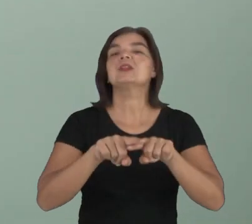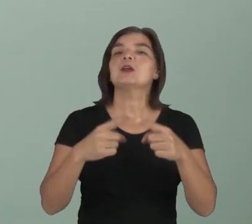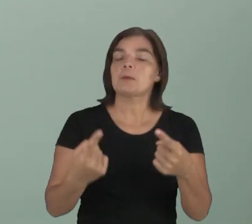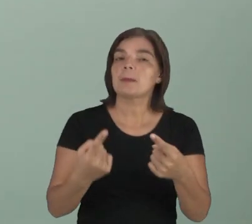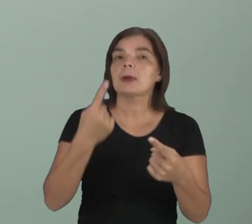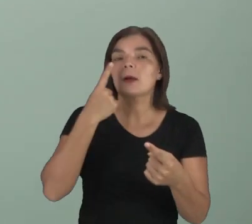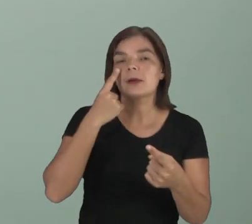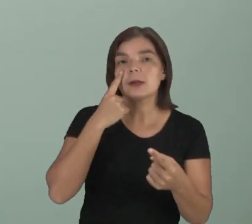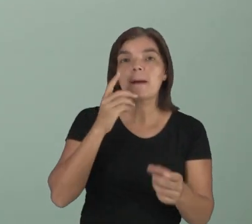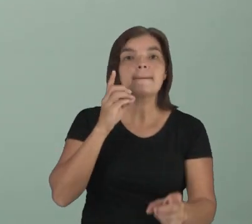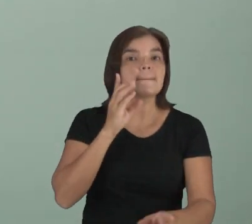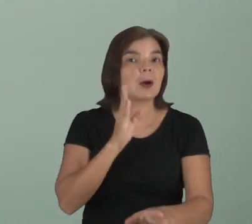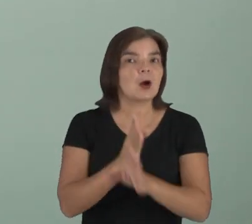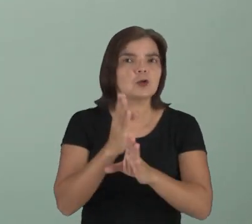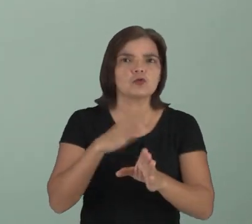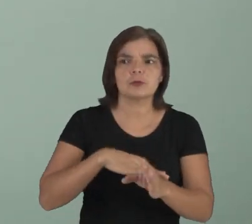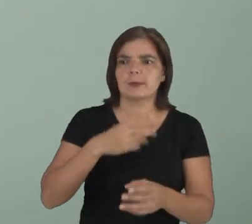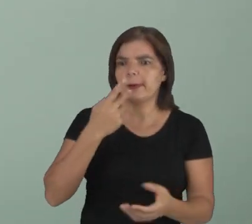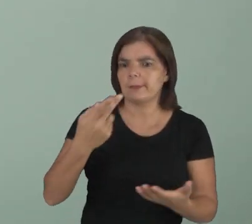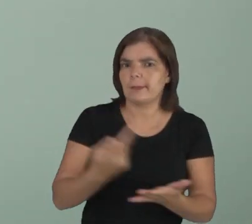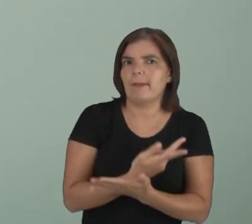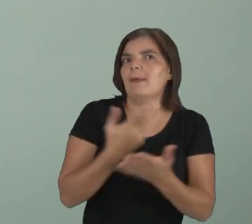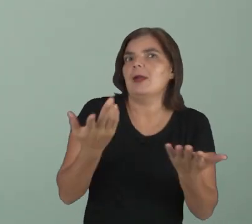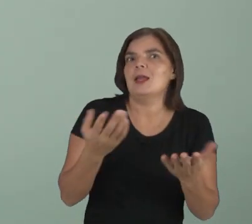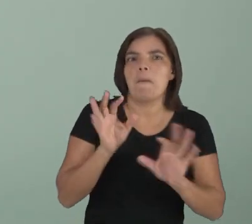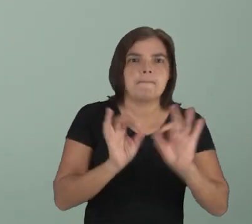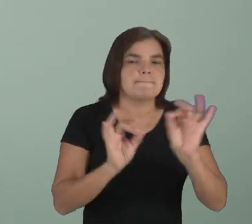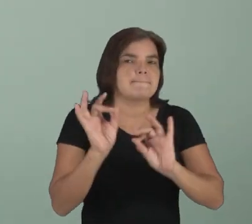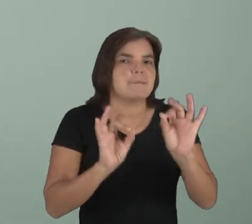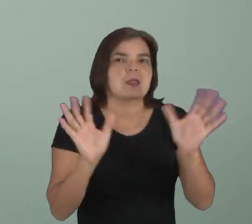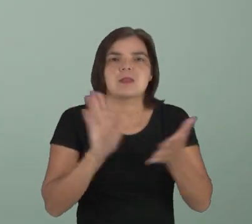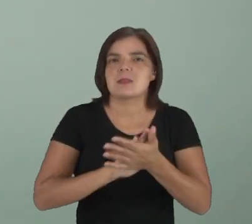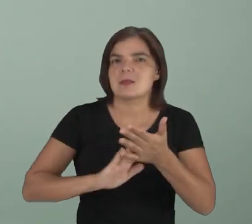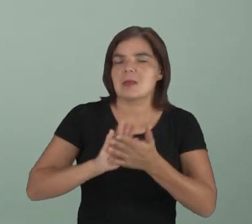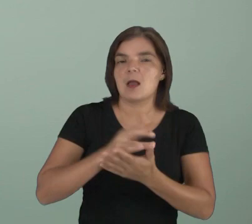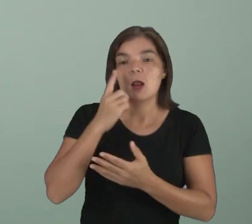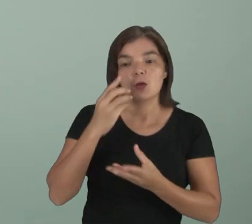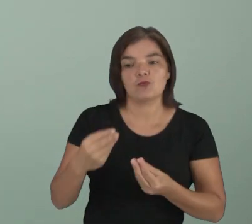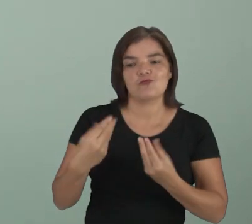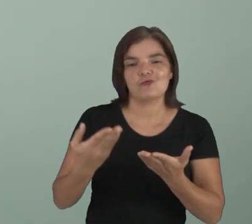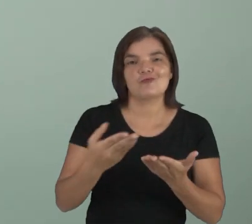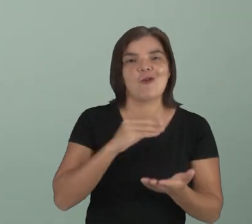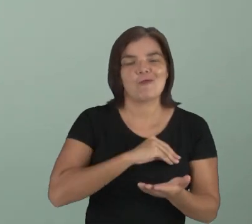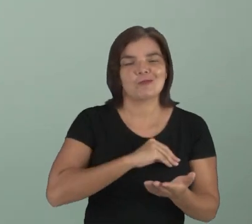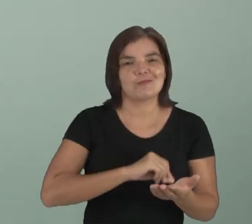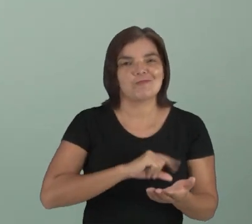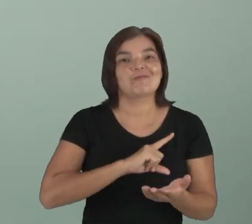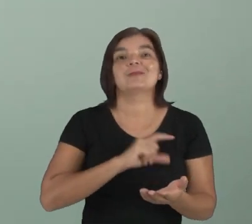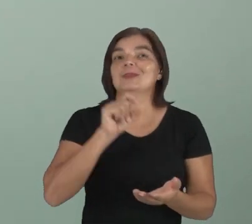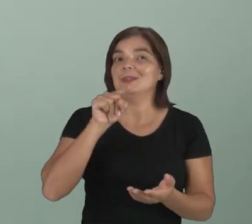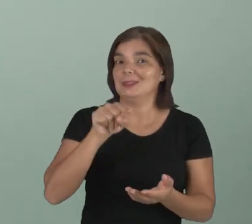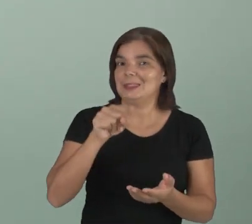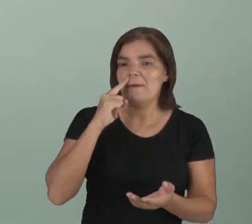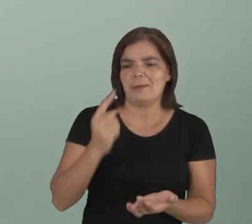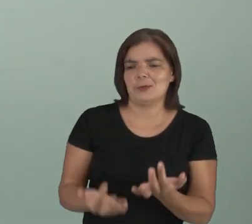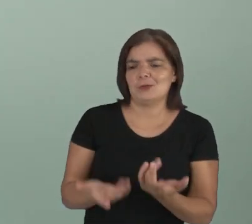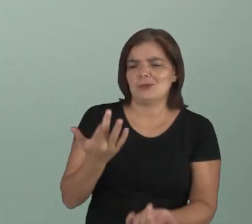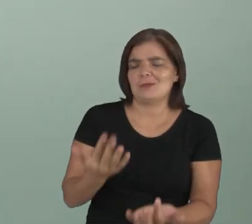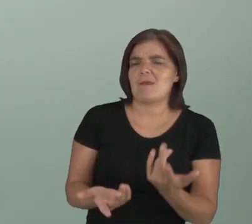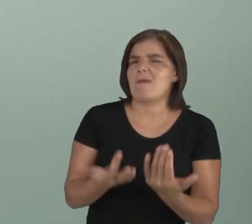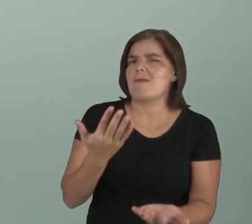que foi causada de um acidente, que não foi planejado. Ela disse, olha, eu te dou um aumento de salário se você queimar